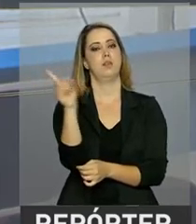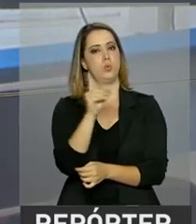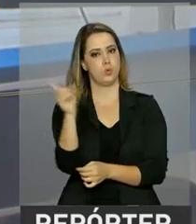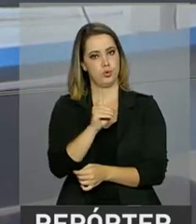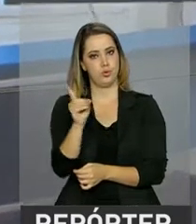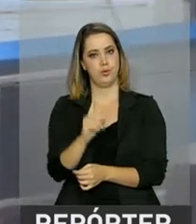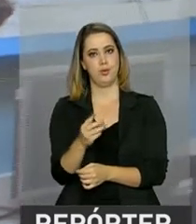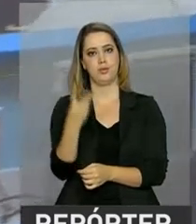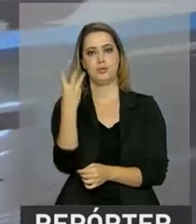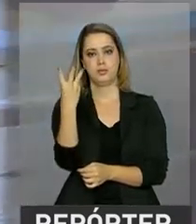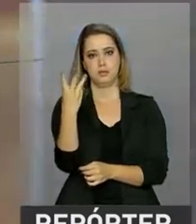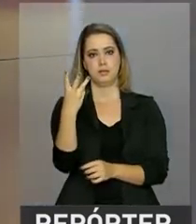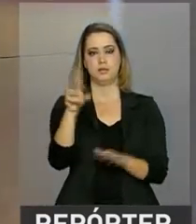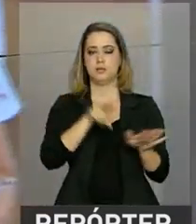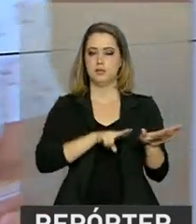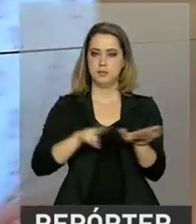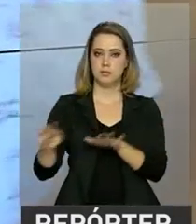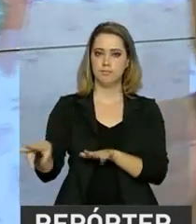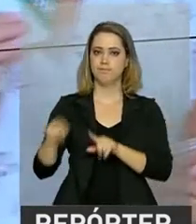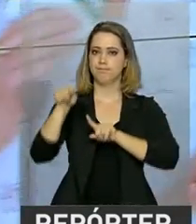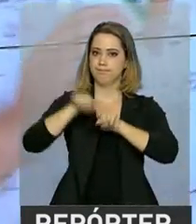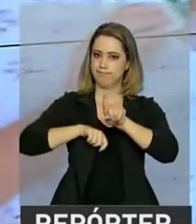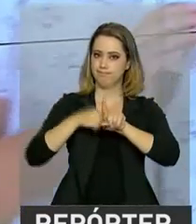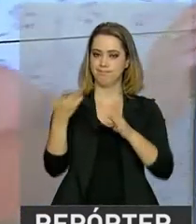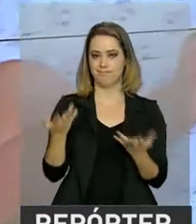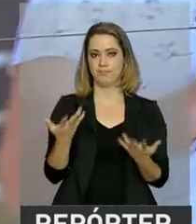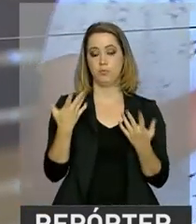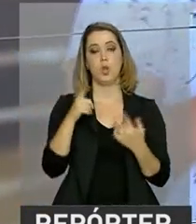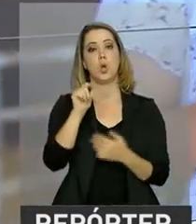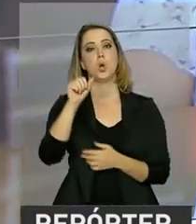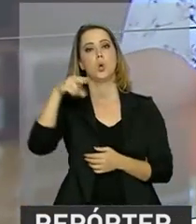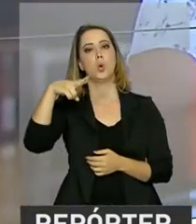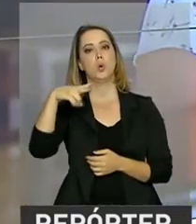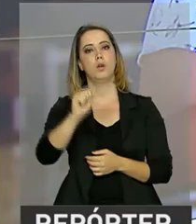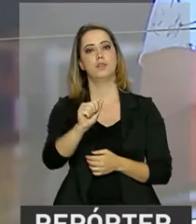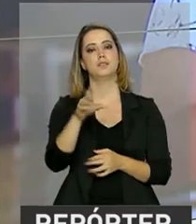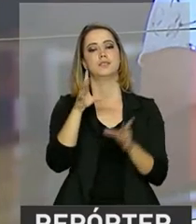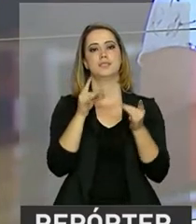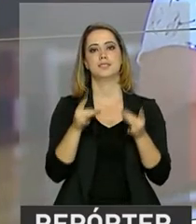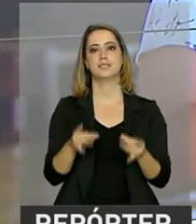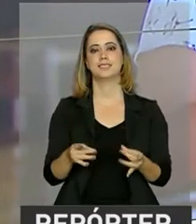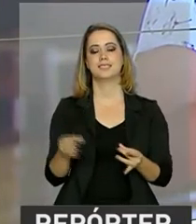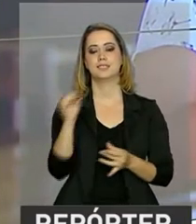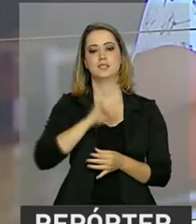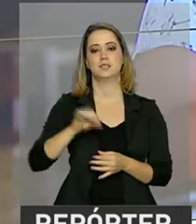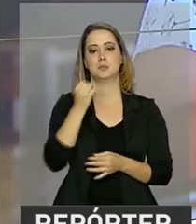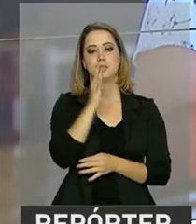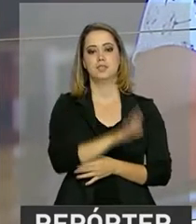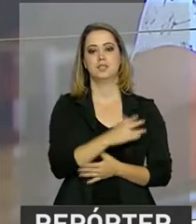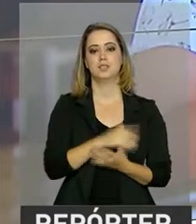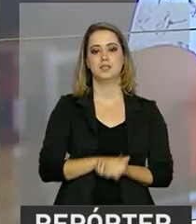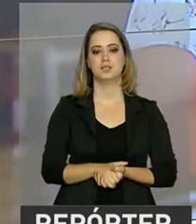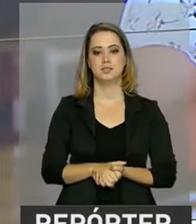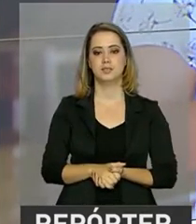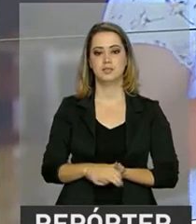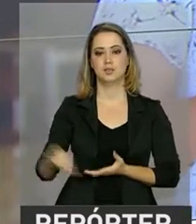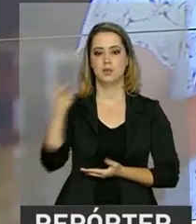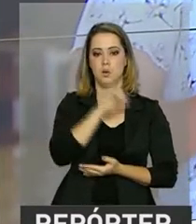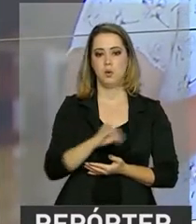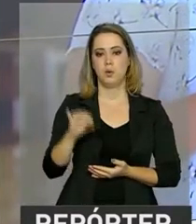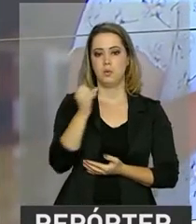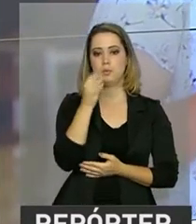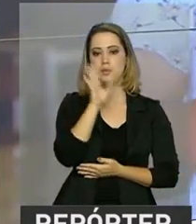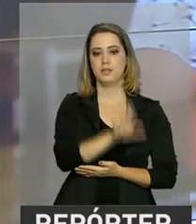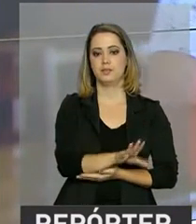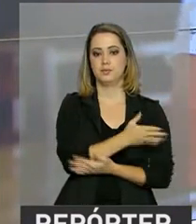Nós vamos começar com a repórter Luana Karen, que tem mais informações para a gente. Olá, Luana, boa tarde mais uma vez. Olá, Roberto, boa tarde